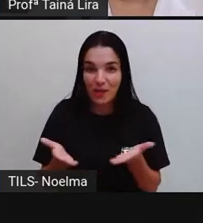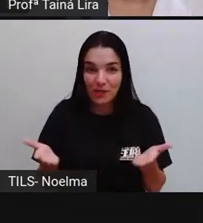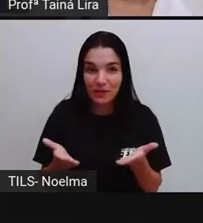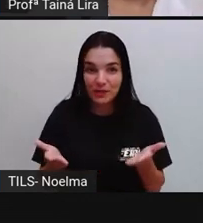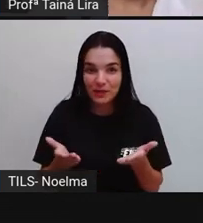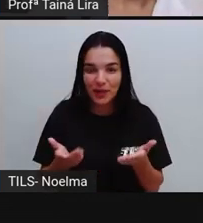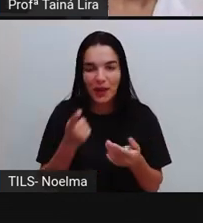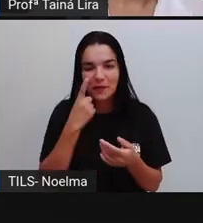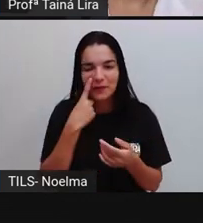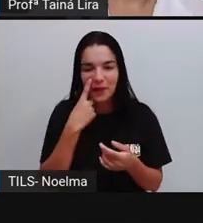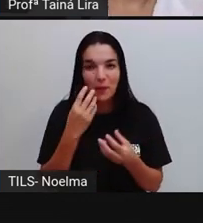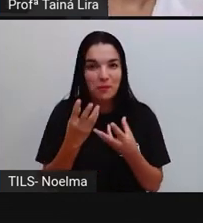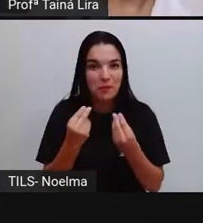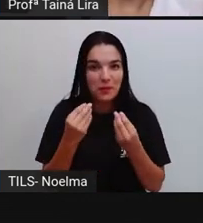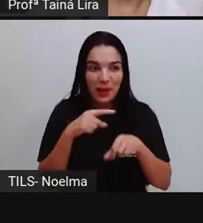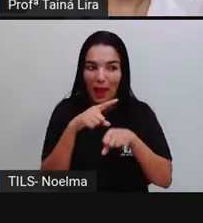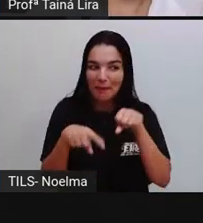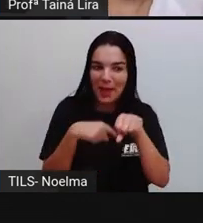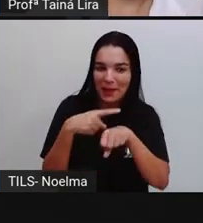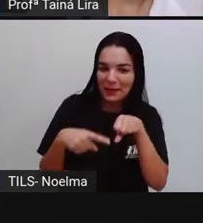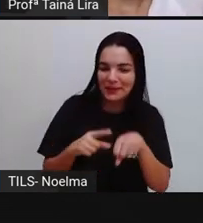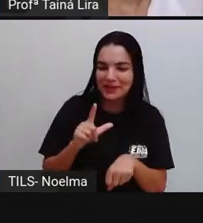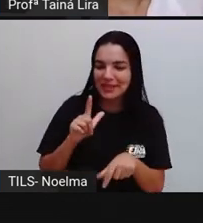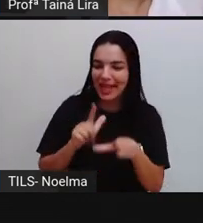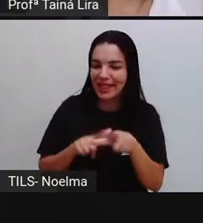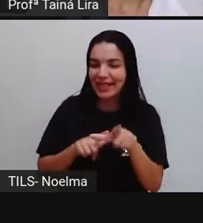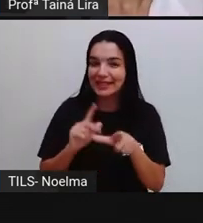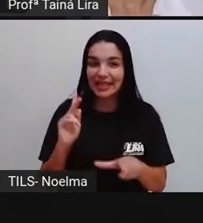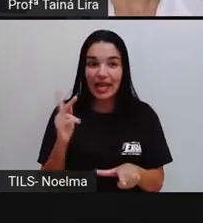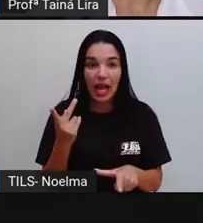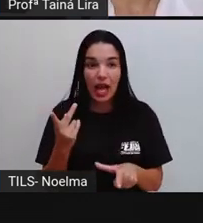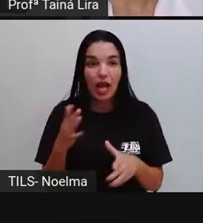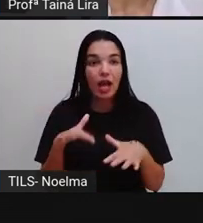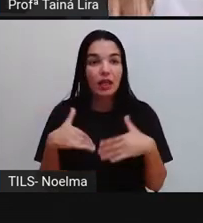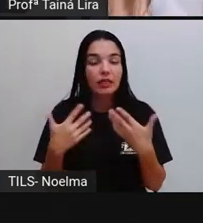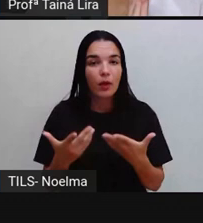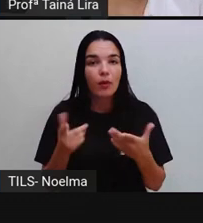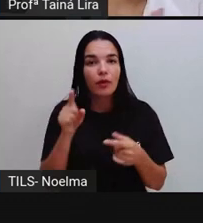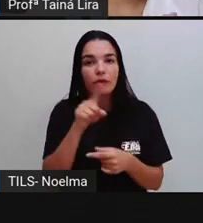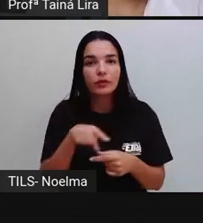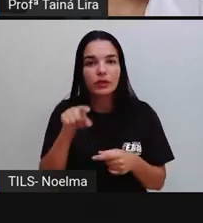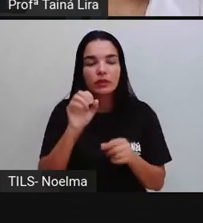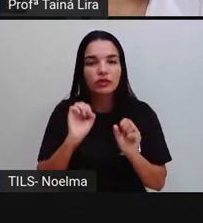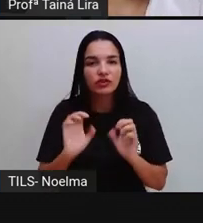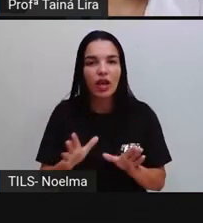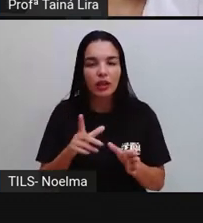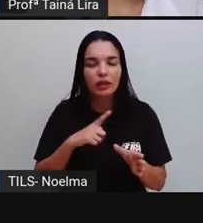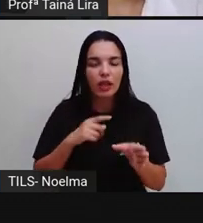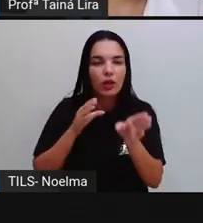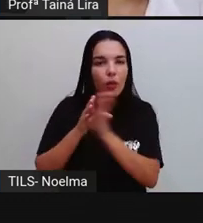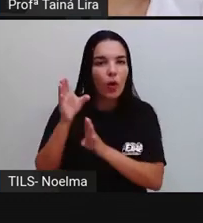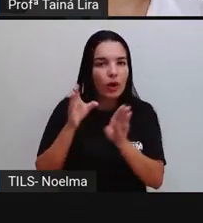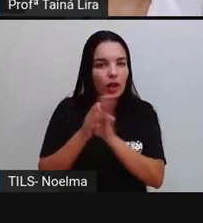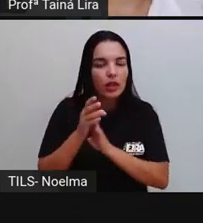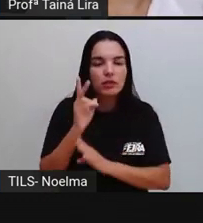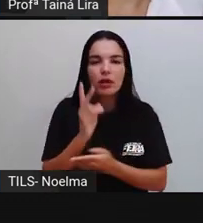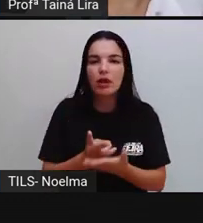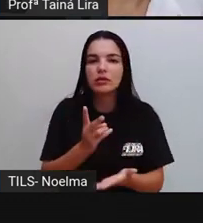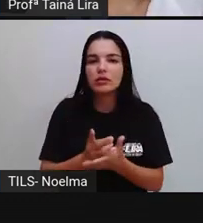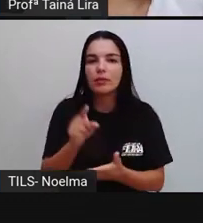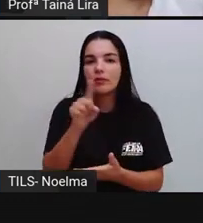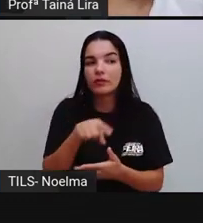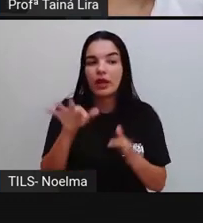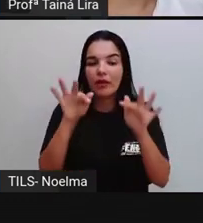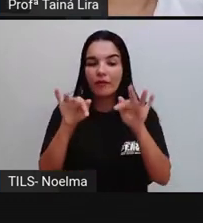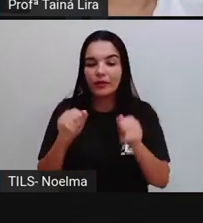Viram quantas maluquices, Né? Da letra H, Bom, Segundo ano, As recomendações que eu sempre gosto de deixar, Aqui